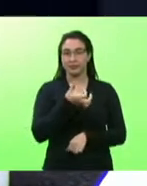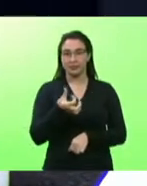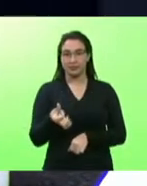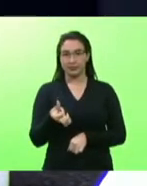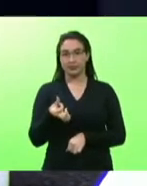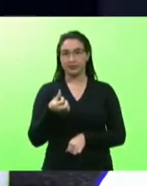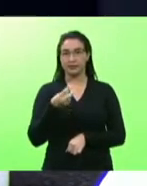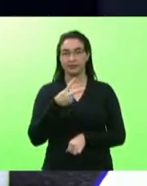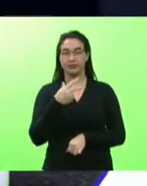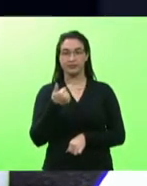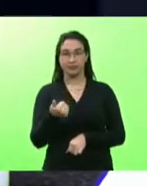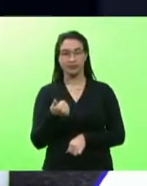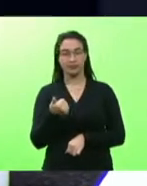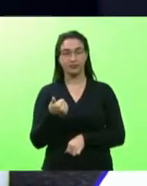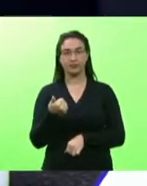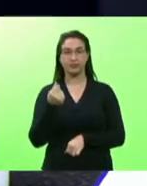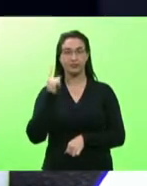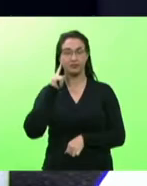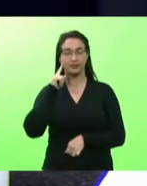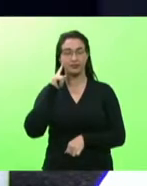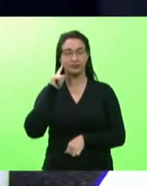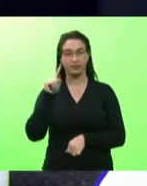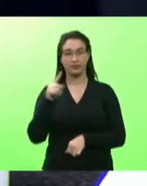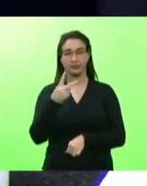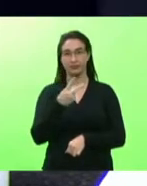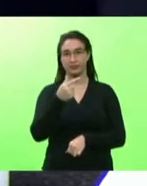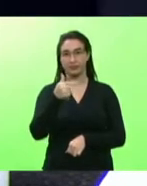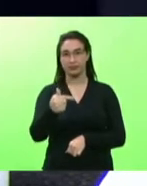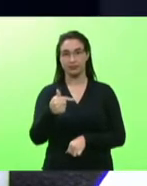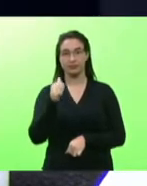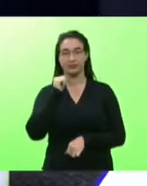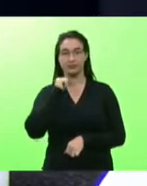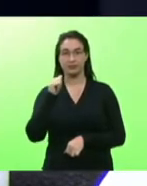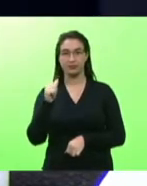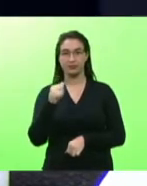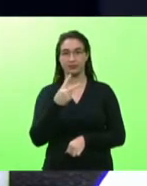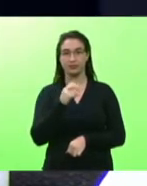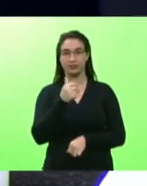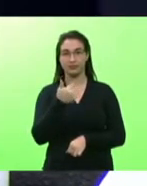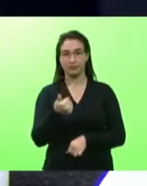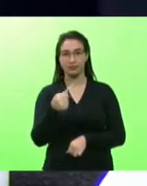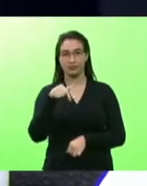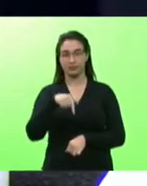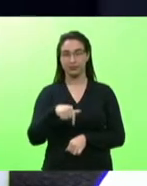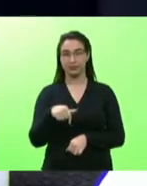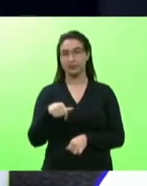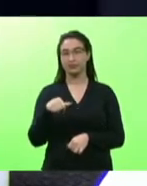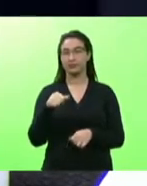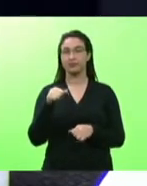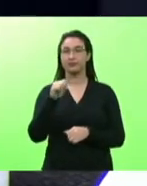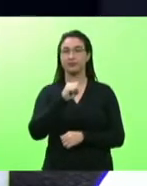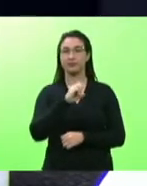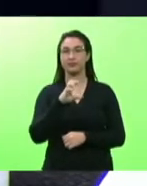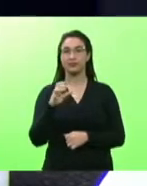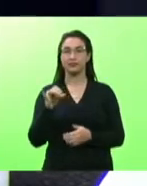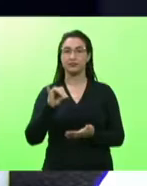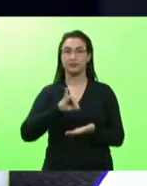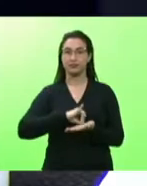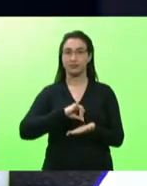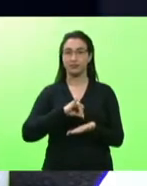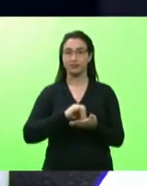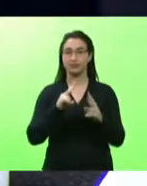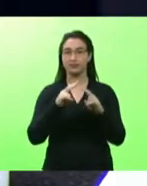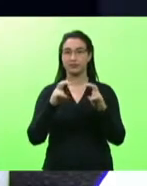minutos do dia 27 do mês de abril de 2021, nesta cidade de Florianópolis, capital do Estado de Santa Catarina,